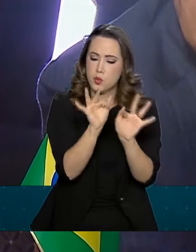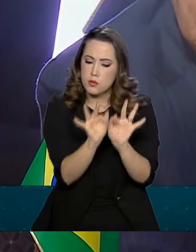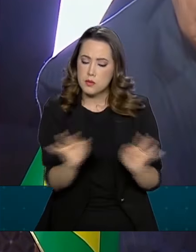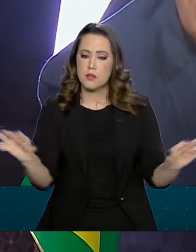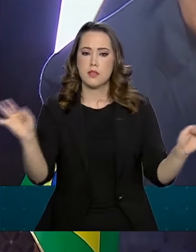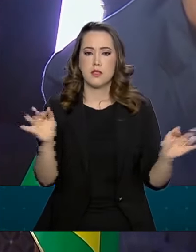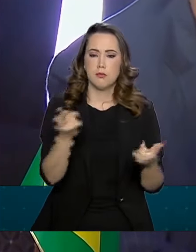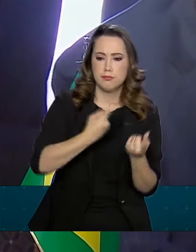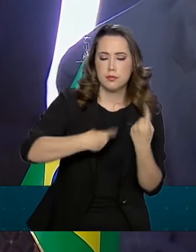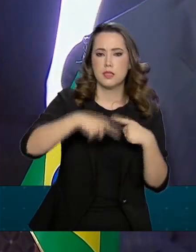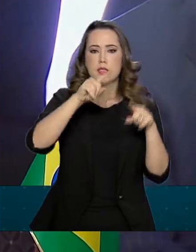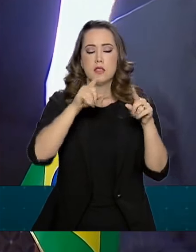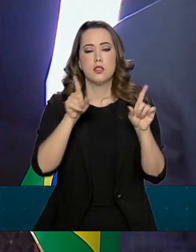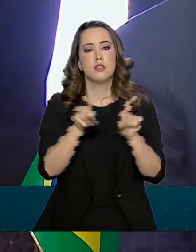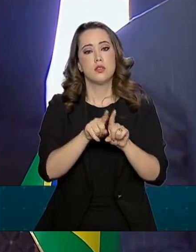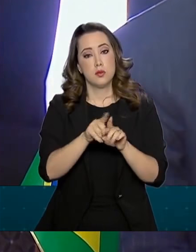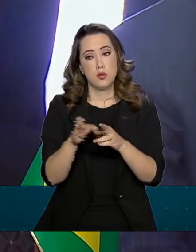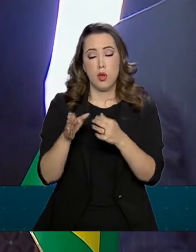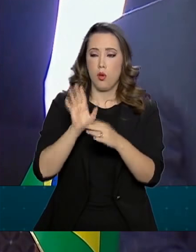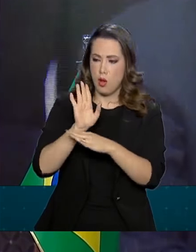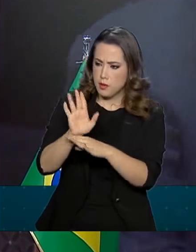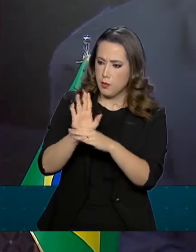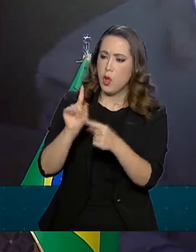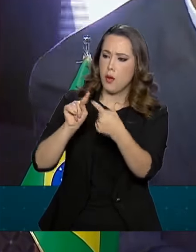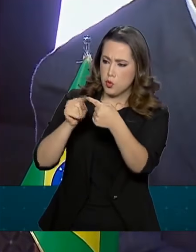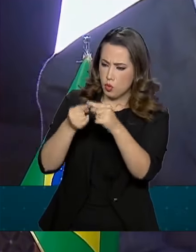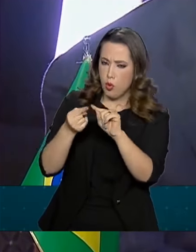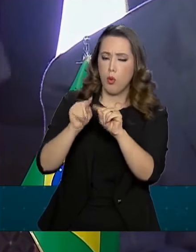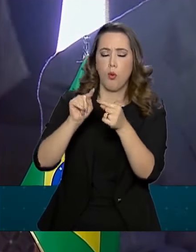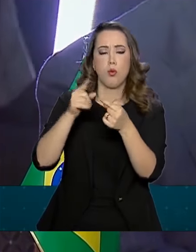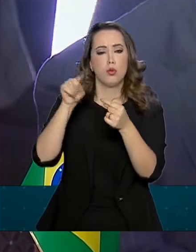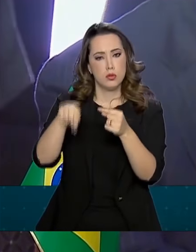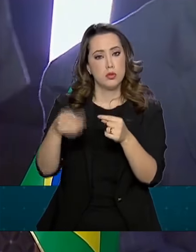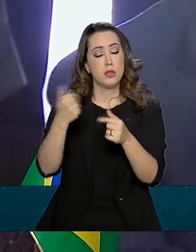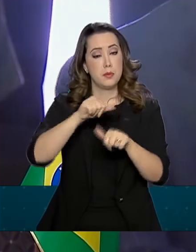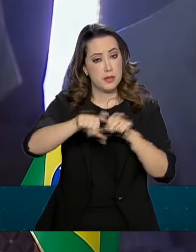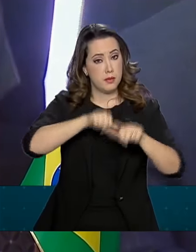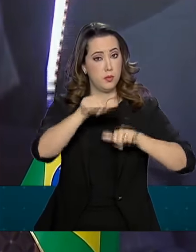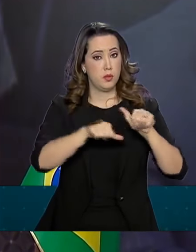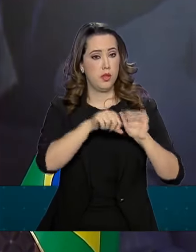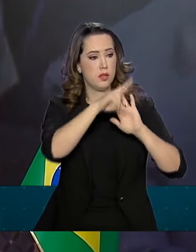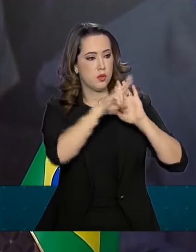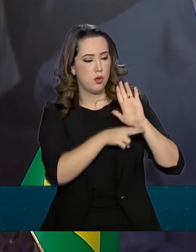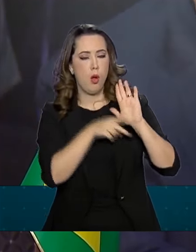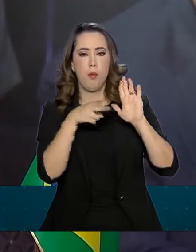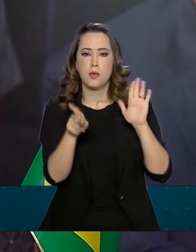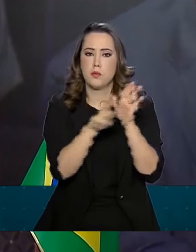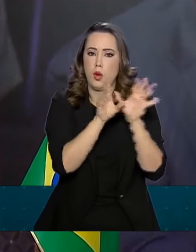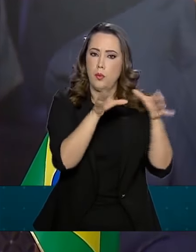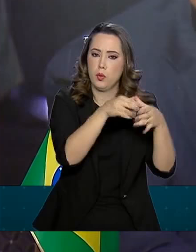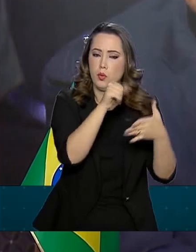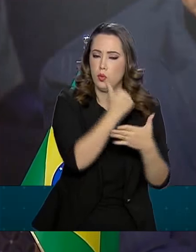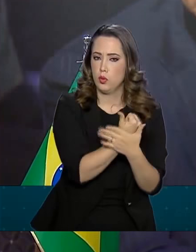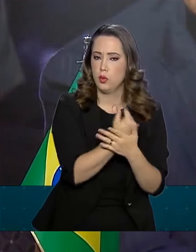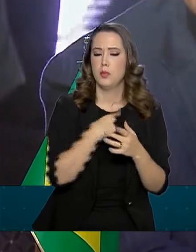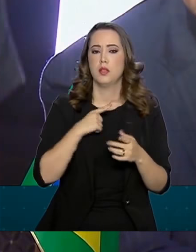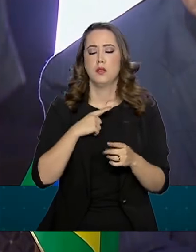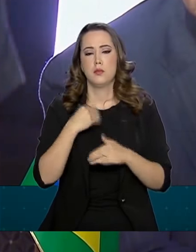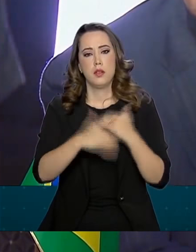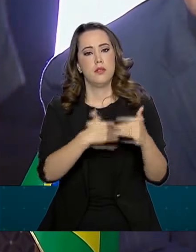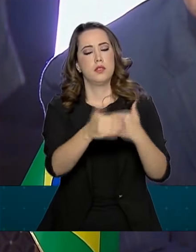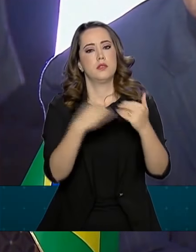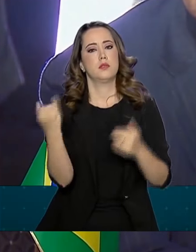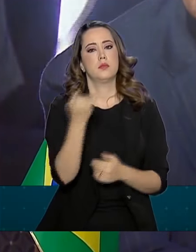propostas argentinas de reforma institucional do bloco. No tocante a essa questão, também tivemos muitos